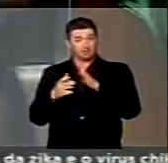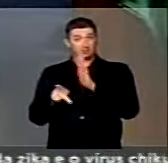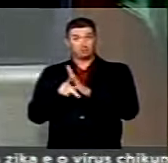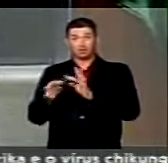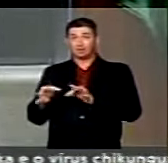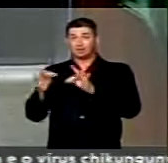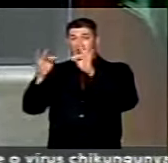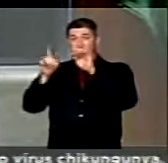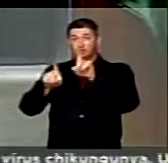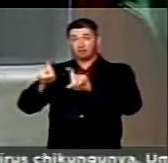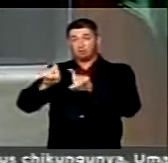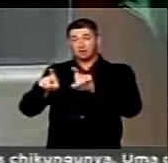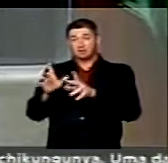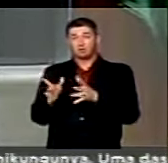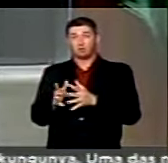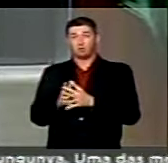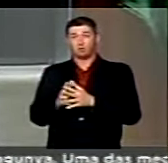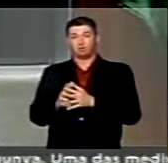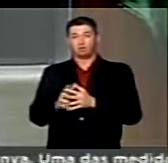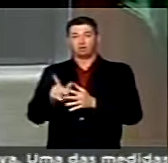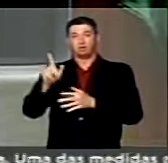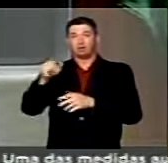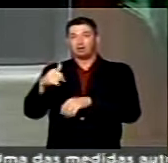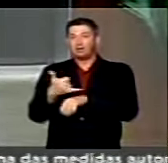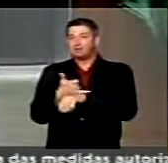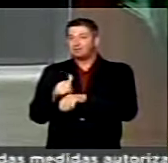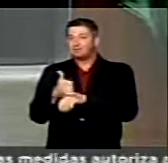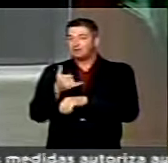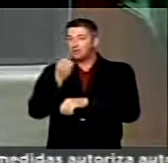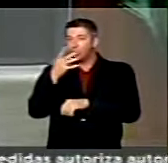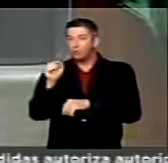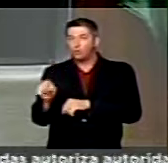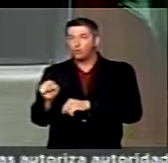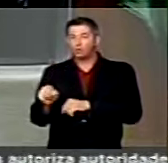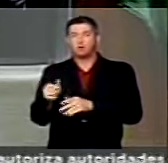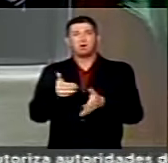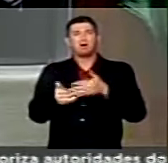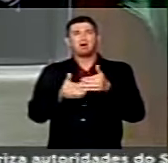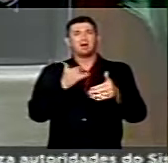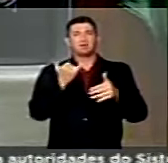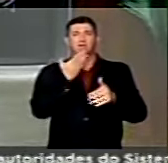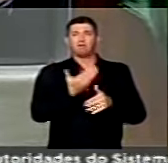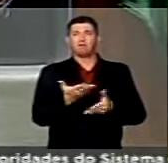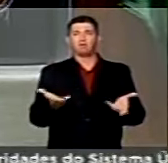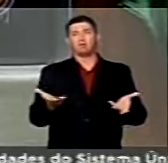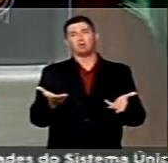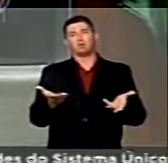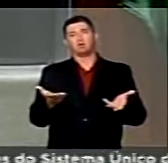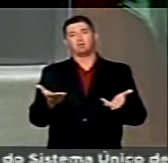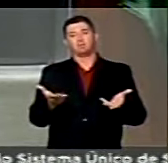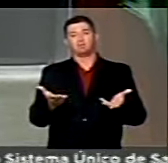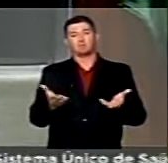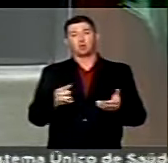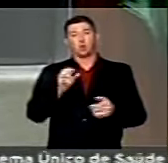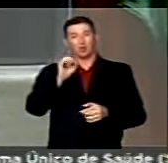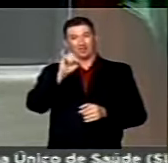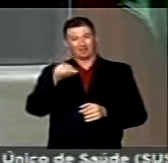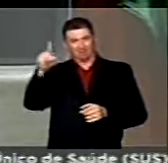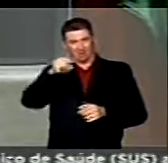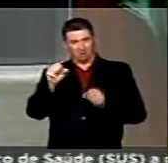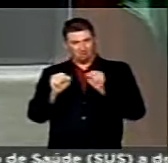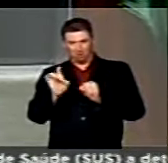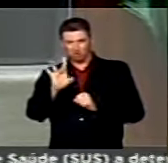tecnologia da informação. Isso é estratégico, para qualquer instituição. Ou só o Itaú pode ter.